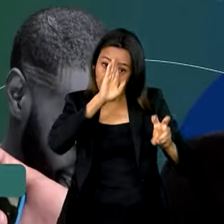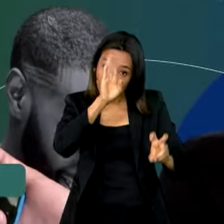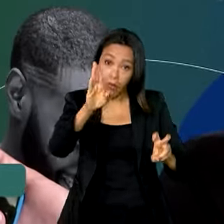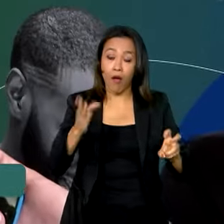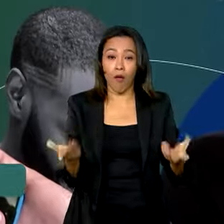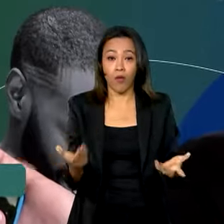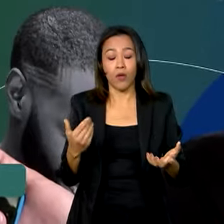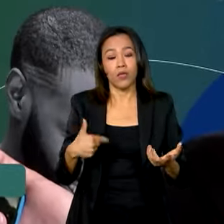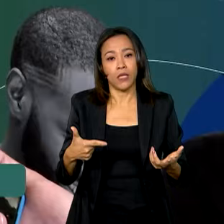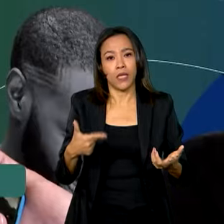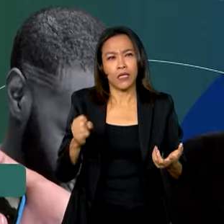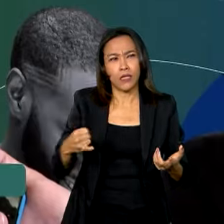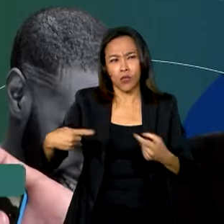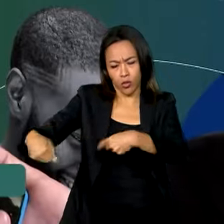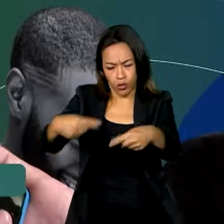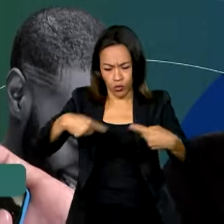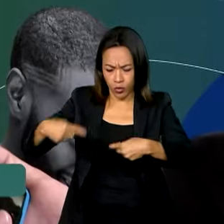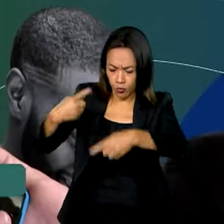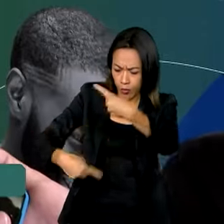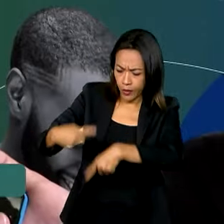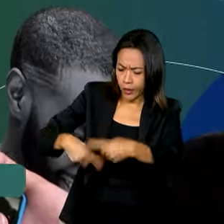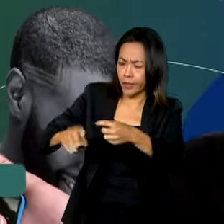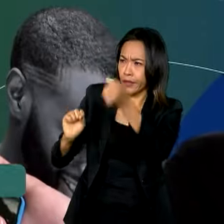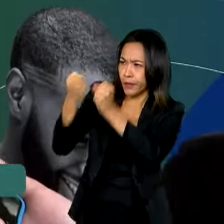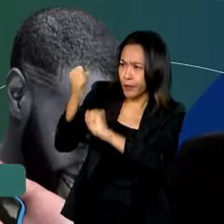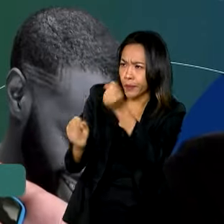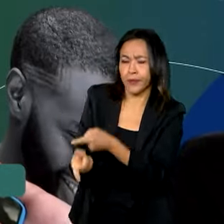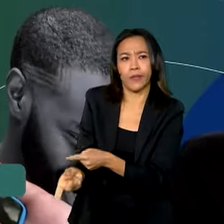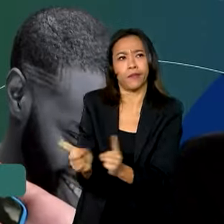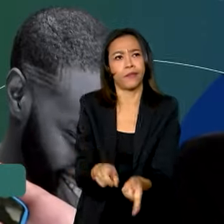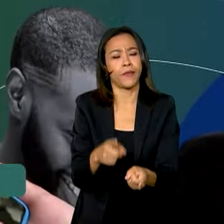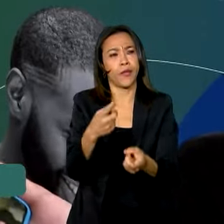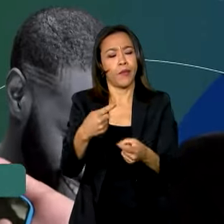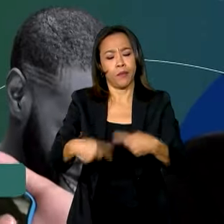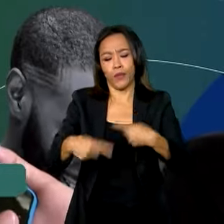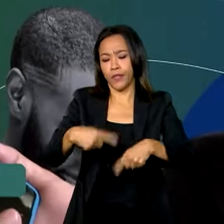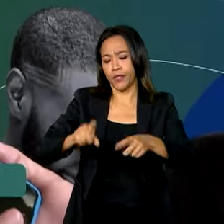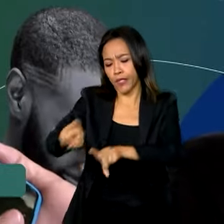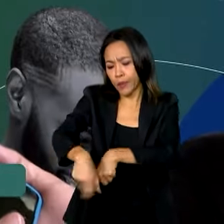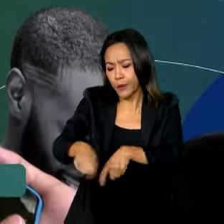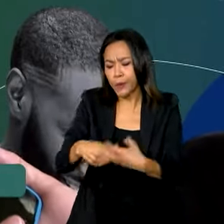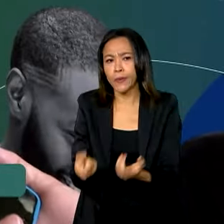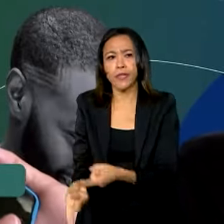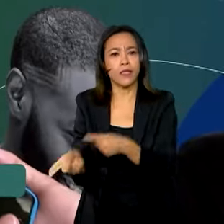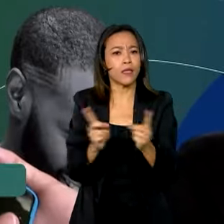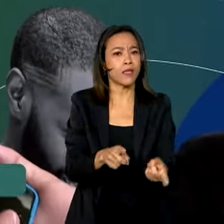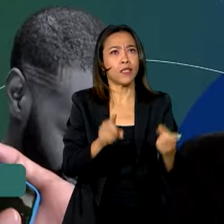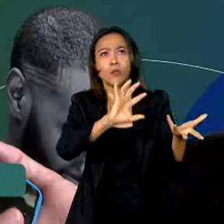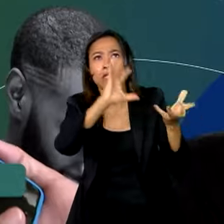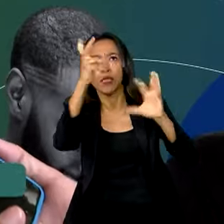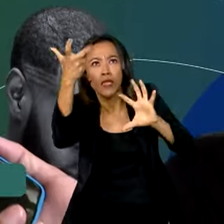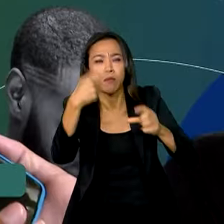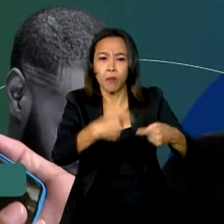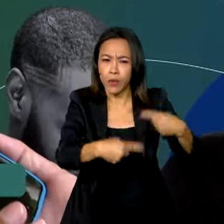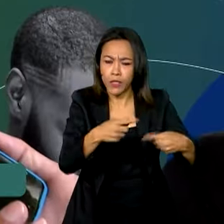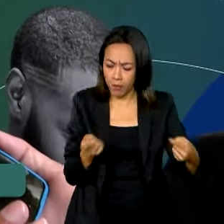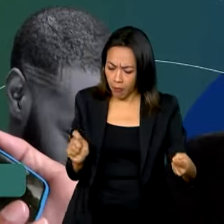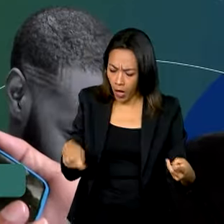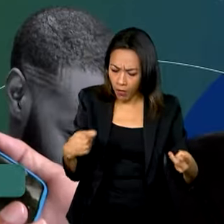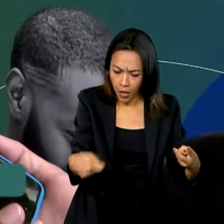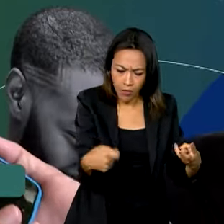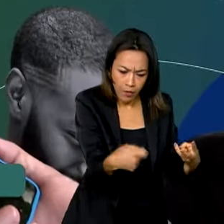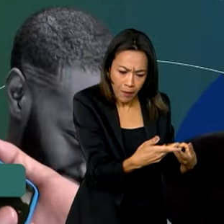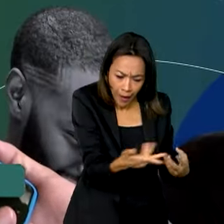se fazendo isso, se eu estou discutindo política industrial, se eu estou discutindo política agrícola, se eu estou discutindo política climática, se todas elas